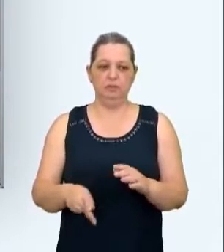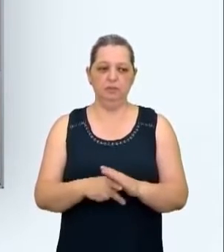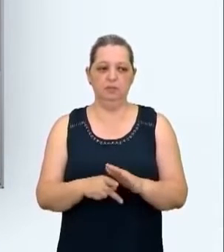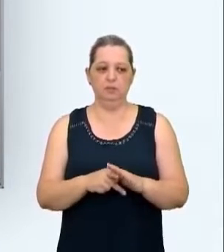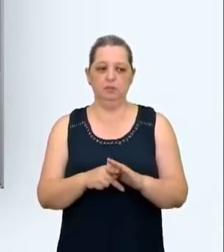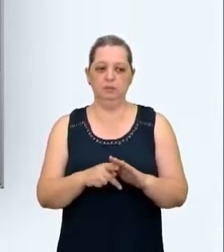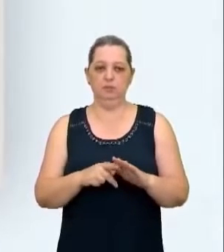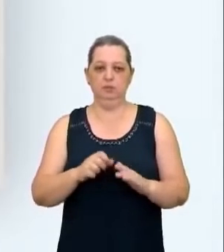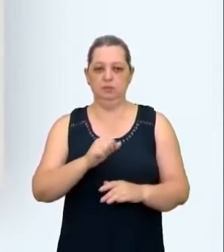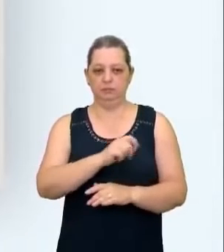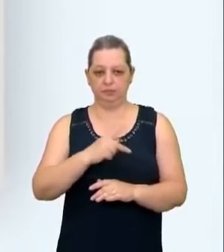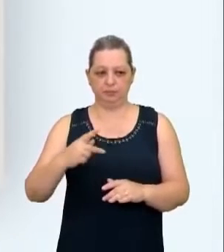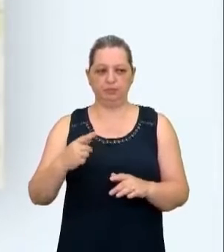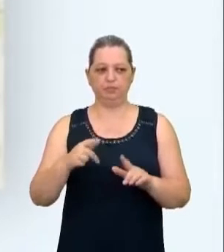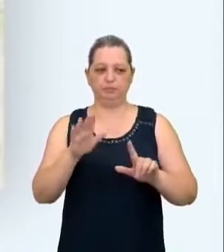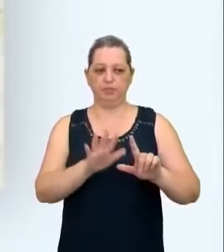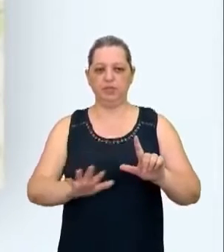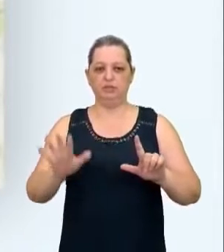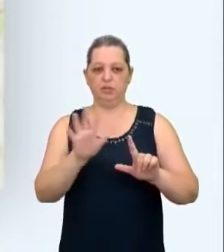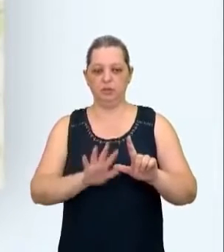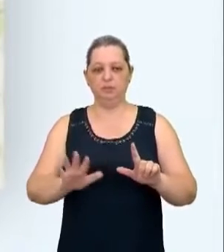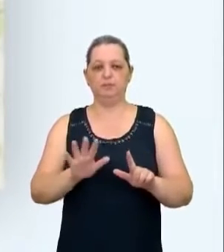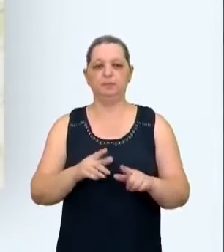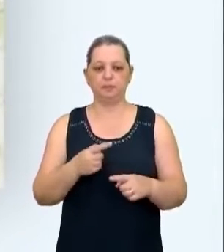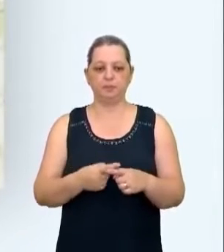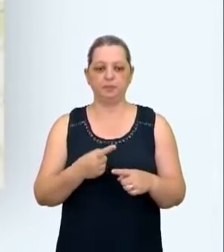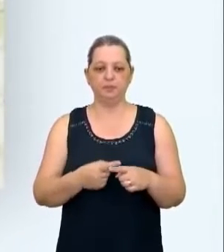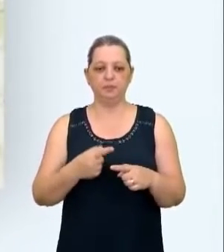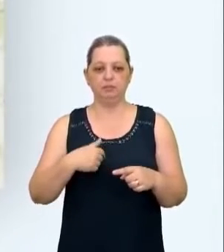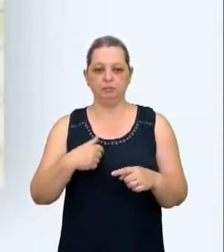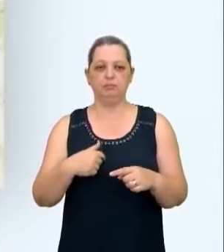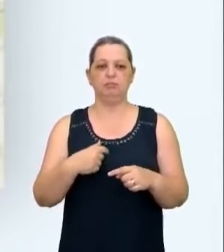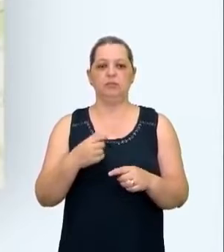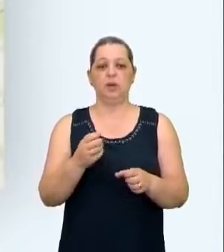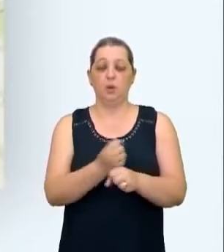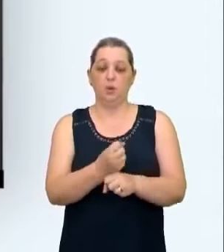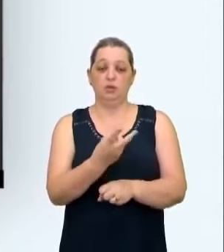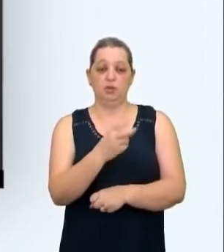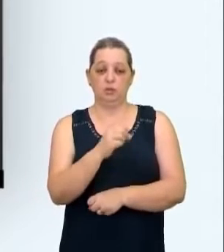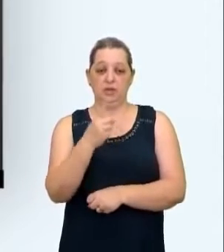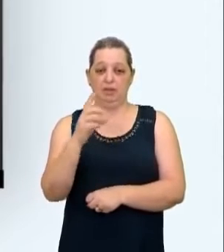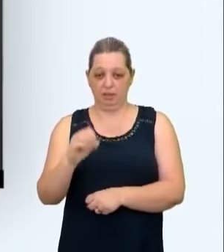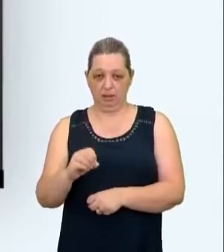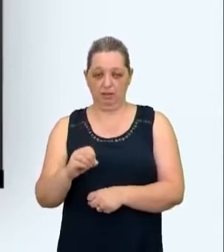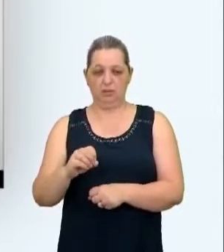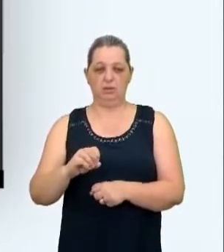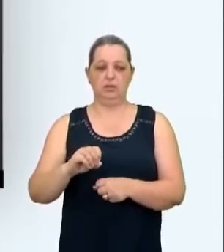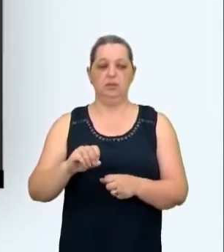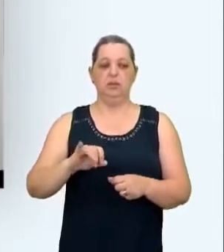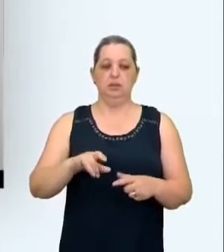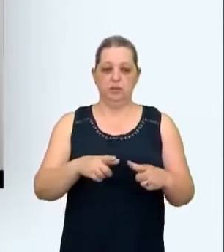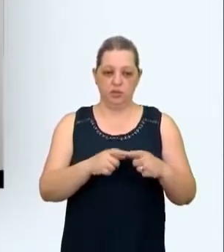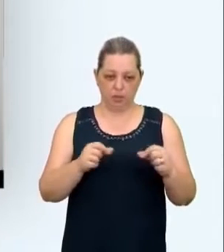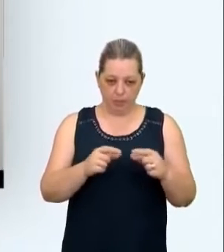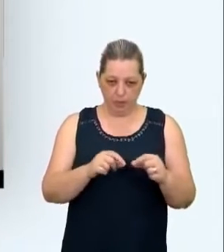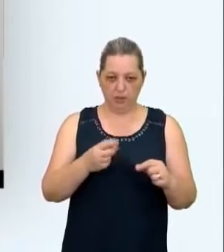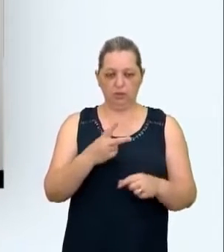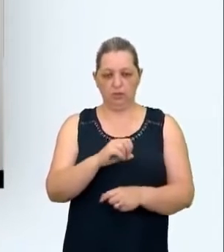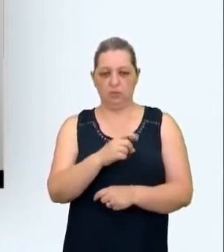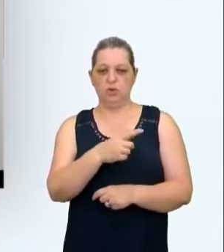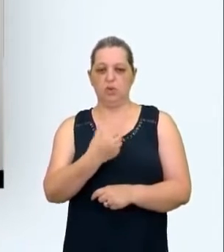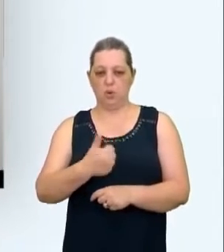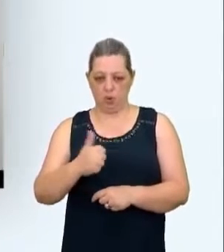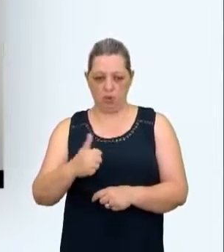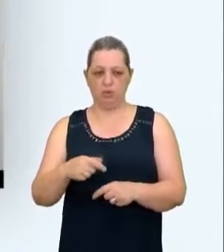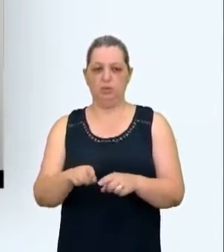autoridades em tempo real sobre os terremotos do Haiti em 2010, do Japão em 2011, além de ajudar a